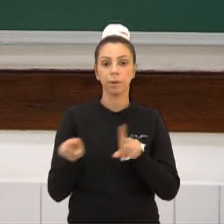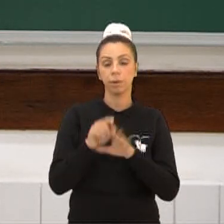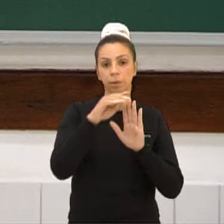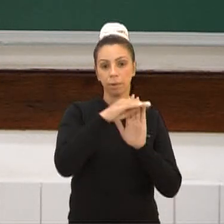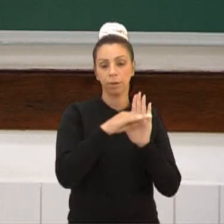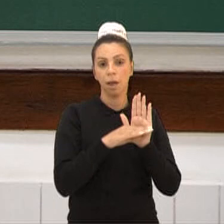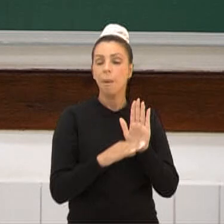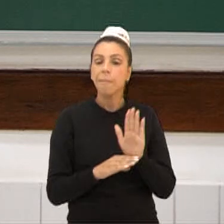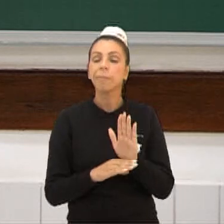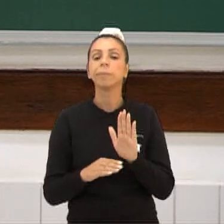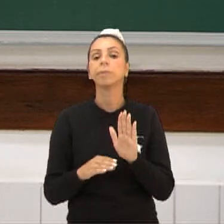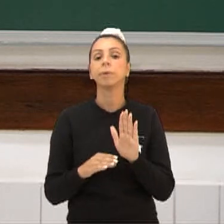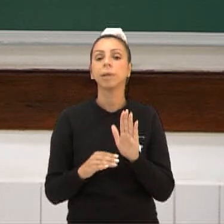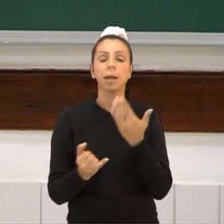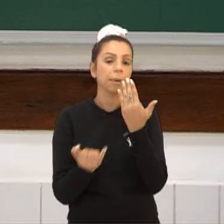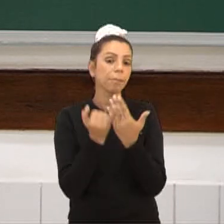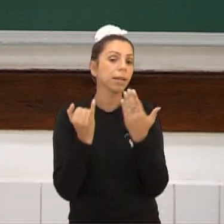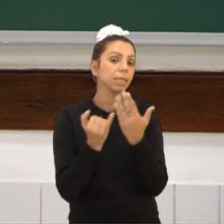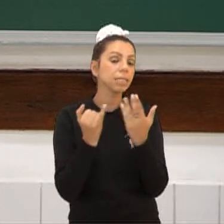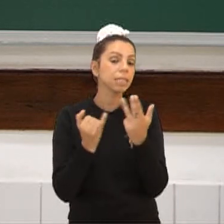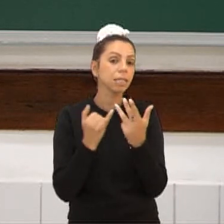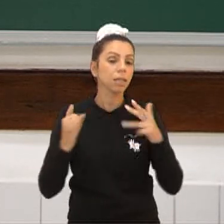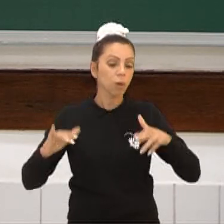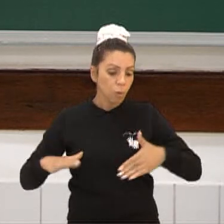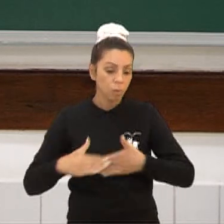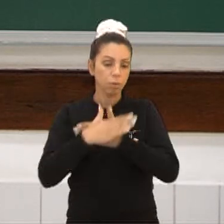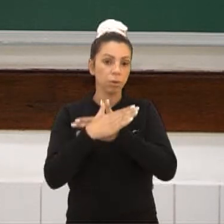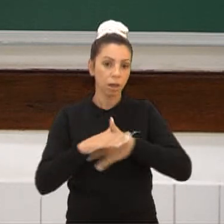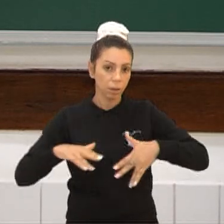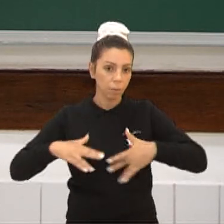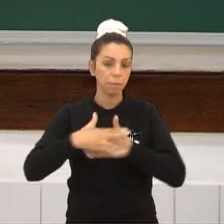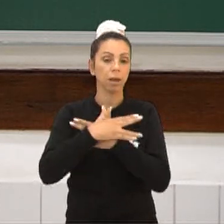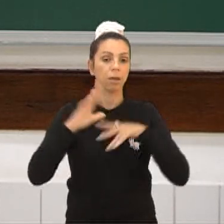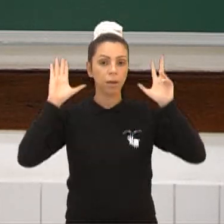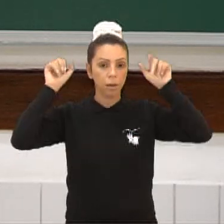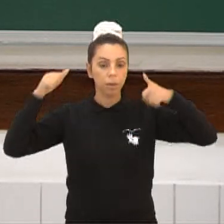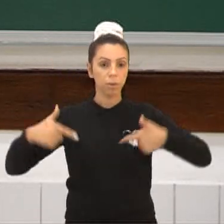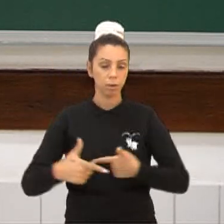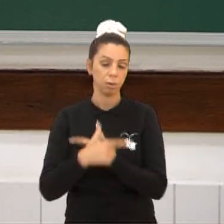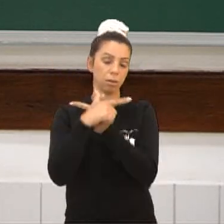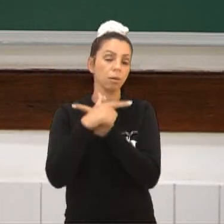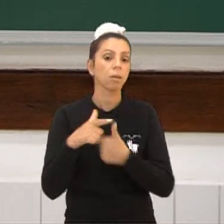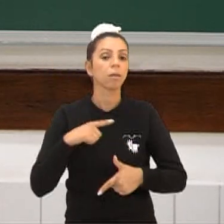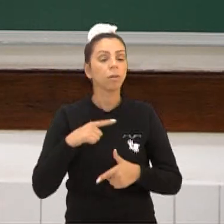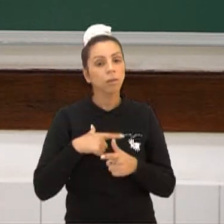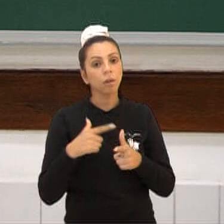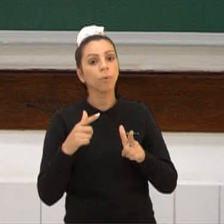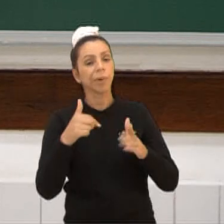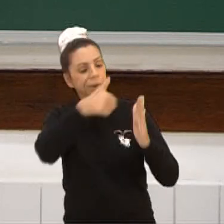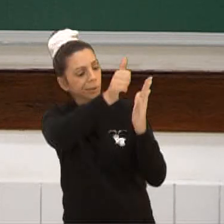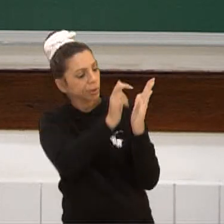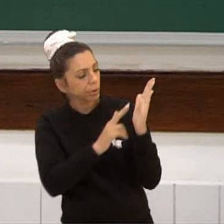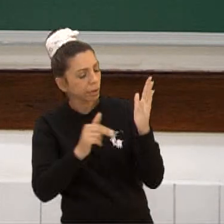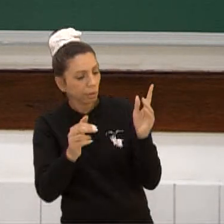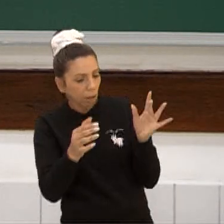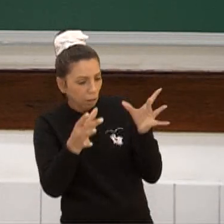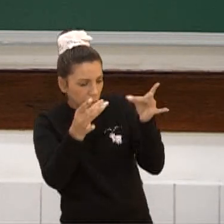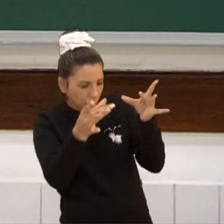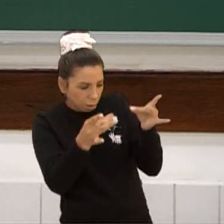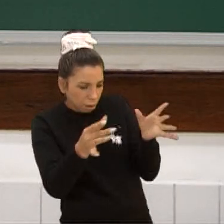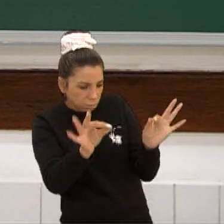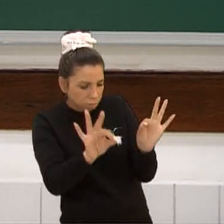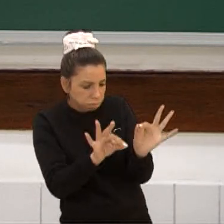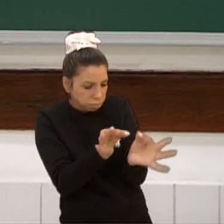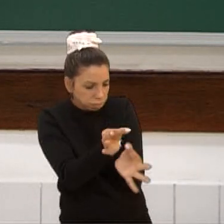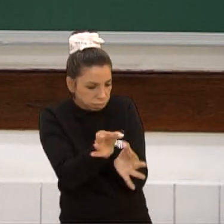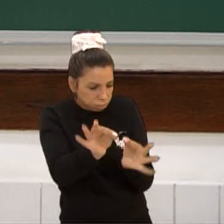povos aztecas, como eu já falei, dos povos maias ou mecas. Então, eram desenhos muito delineados e muito criteriosos. E